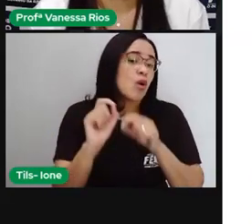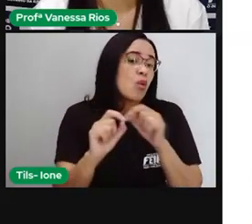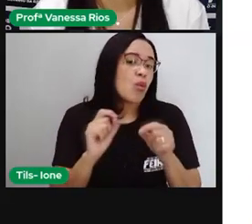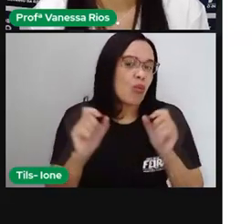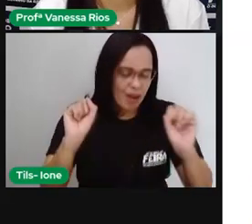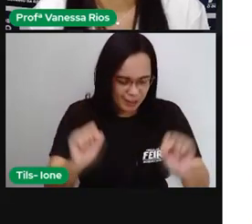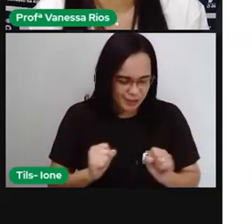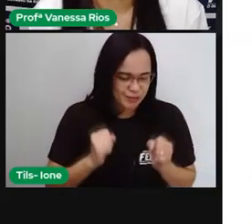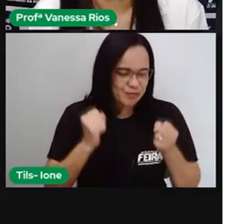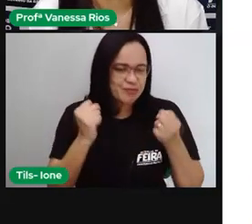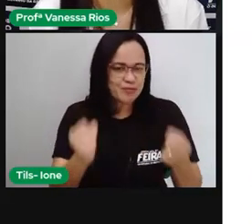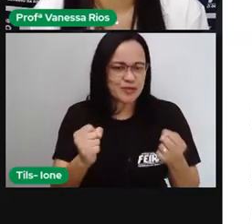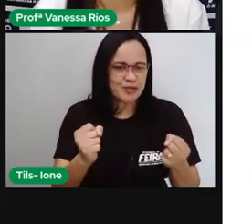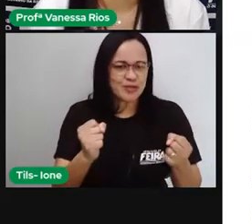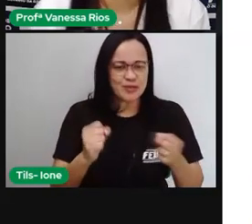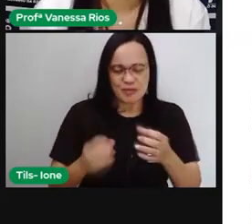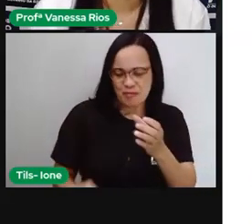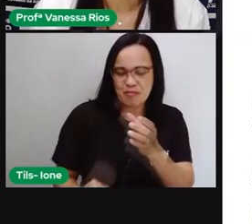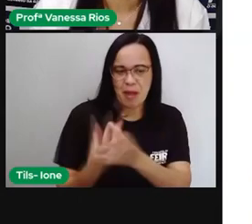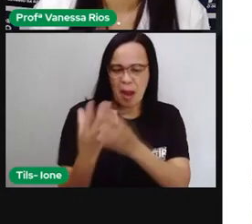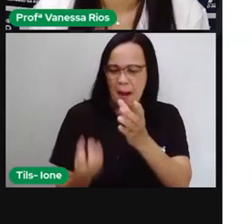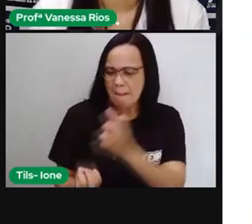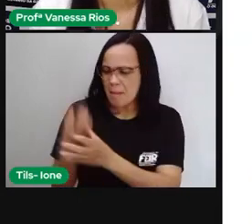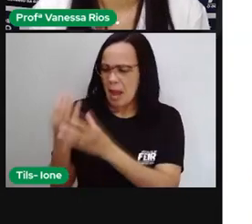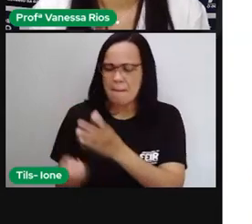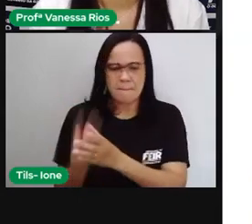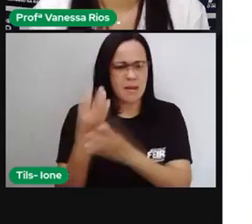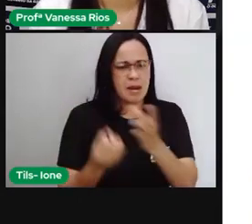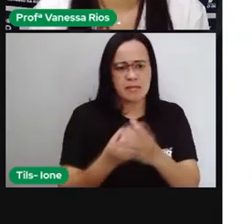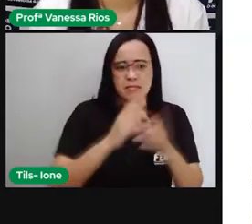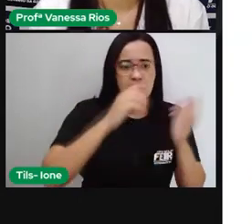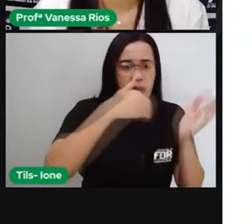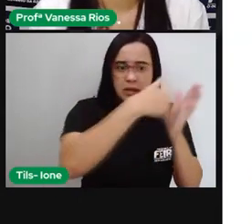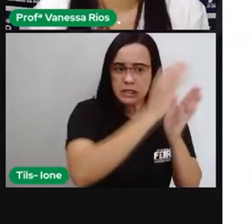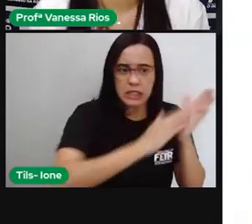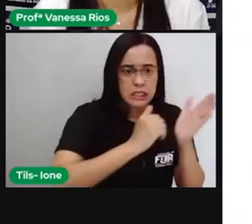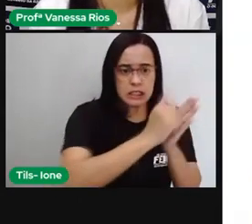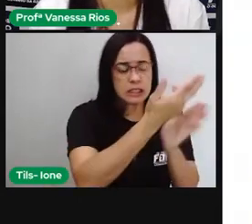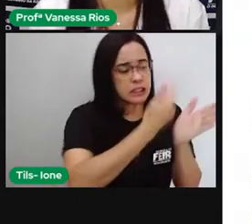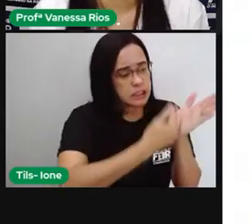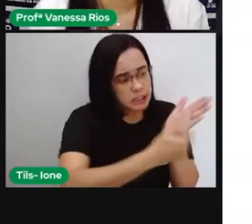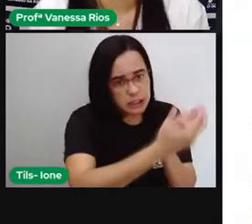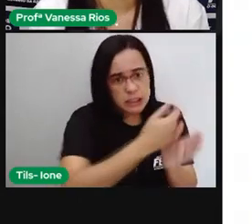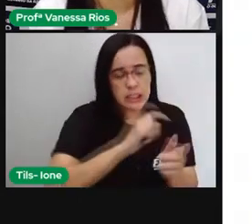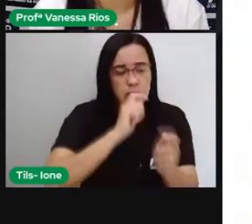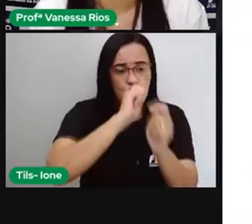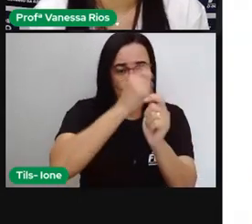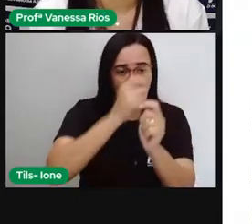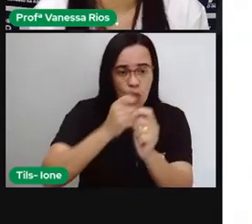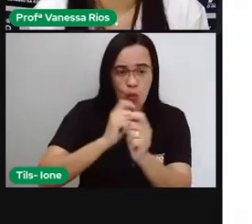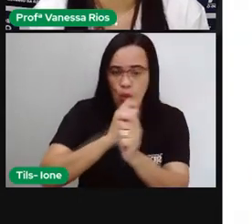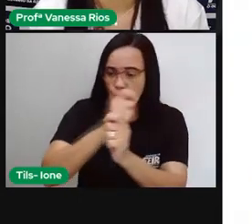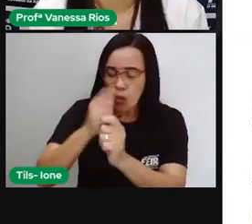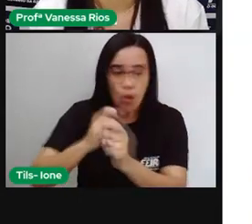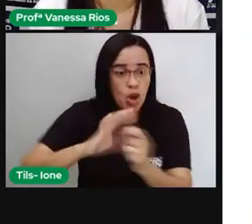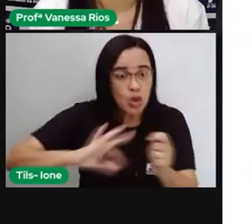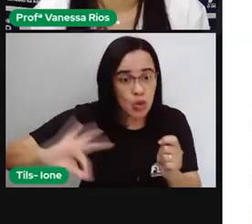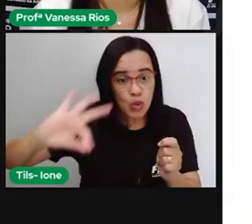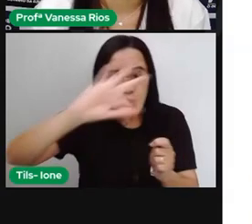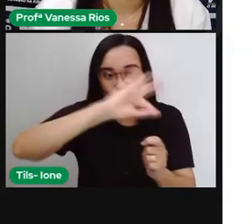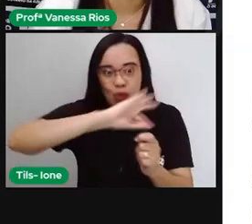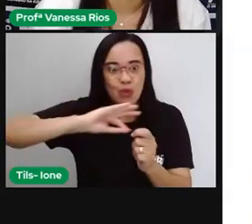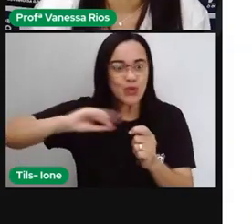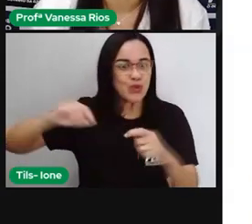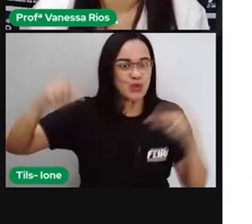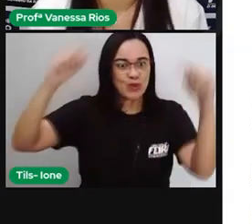tela, né, mas aos desenhos, às esculturas, e traduziu todos os pensamentos aí que ele tinha em relação à